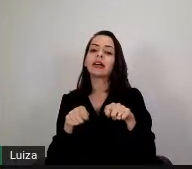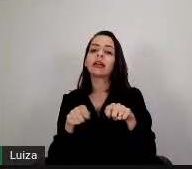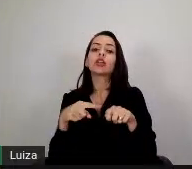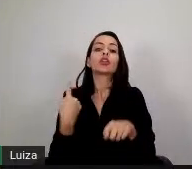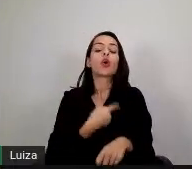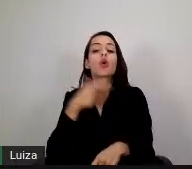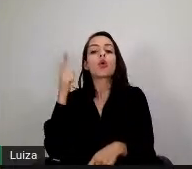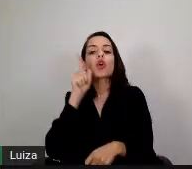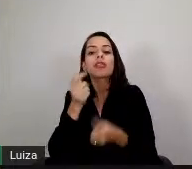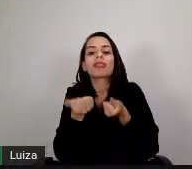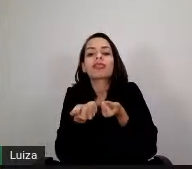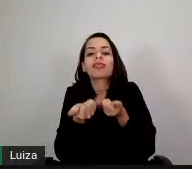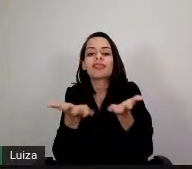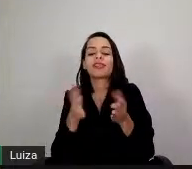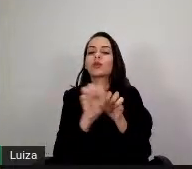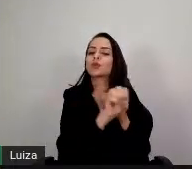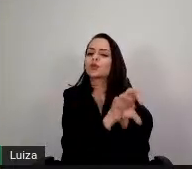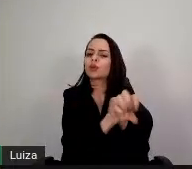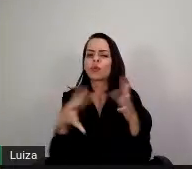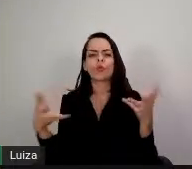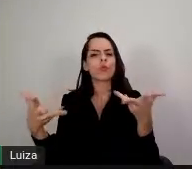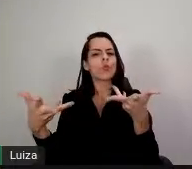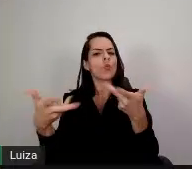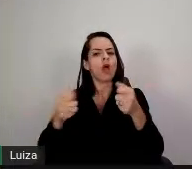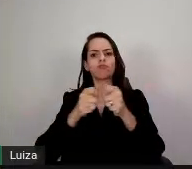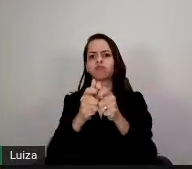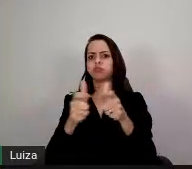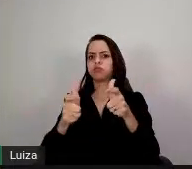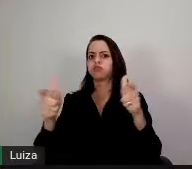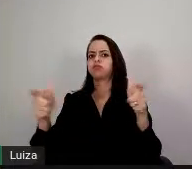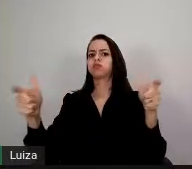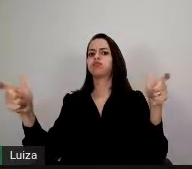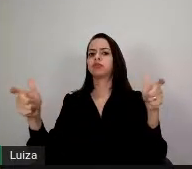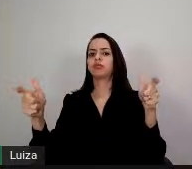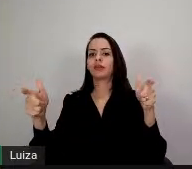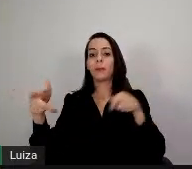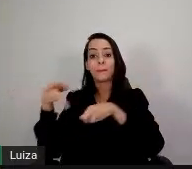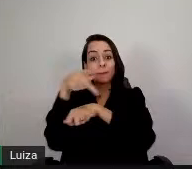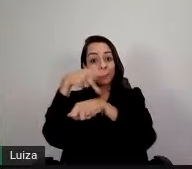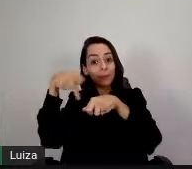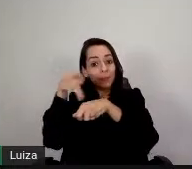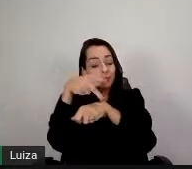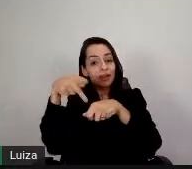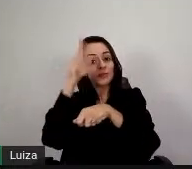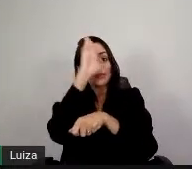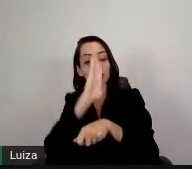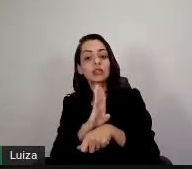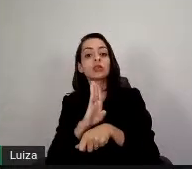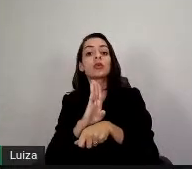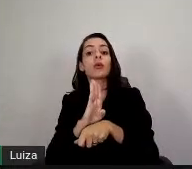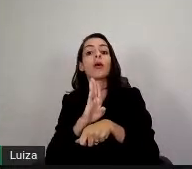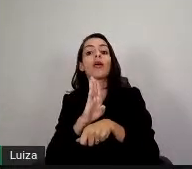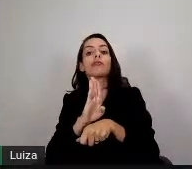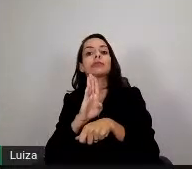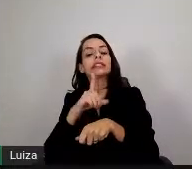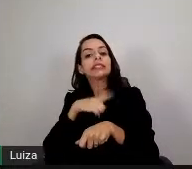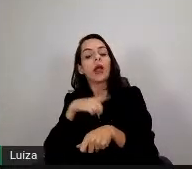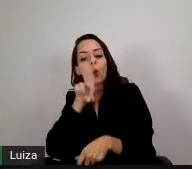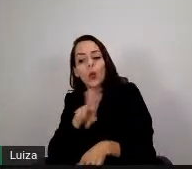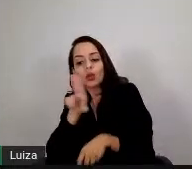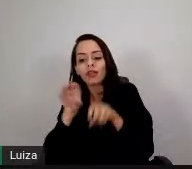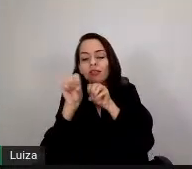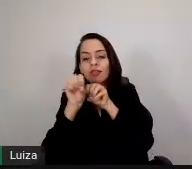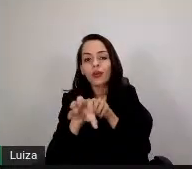para o maior número possível de pessoas, para que o nosso país, através da educação, por meio da educação, consiga